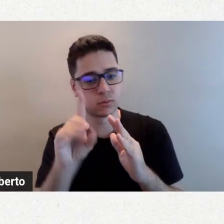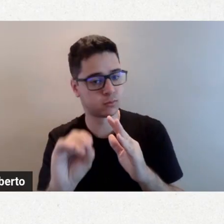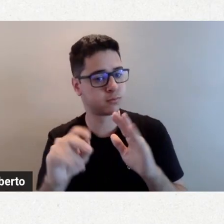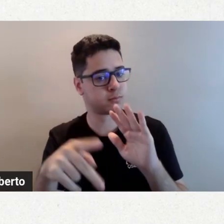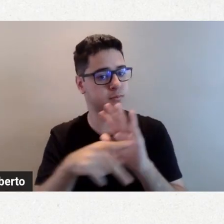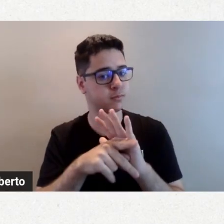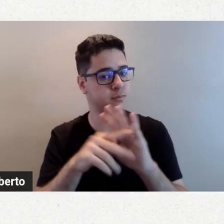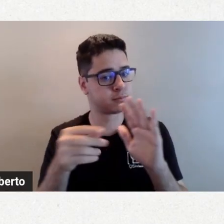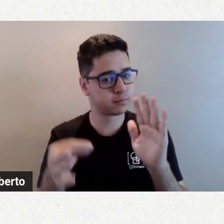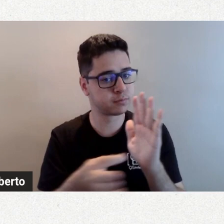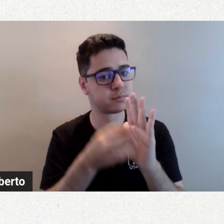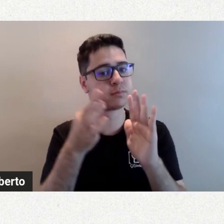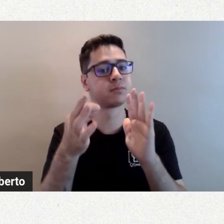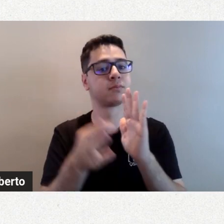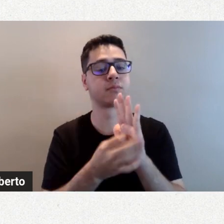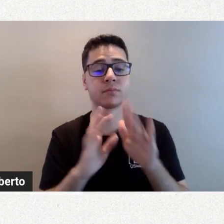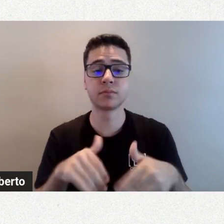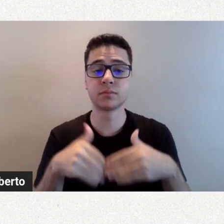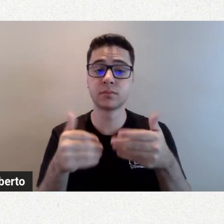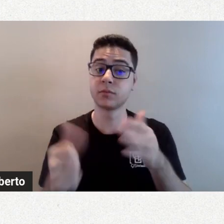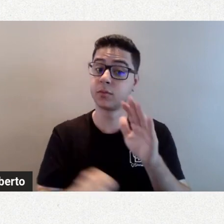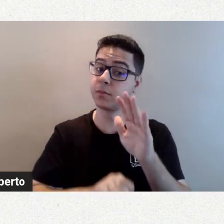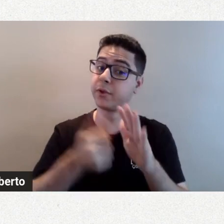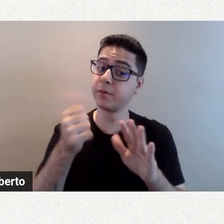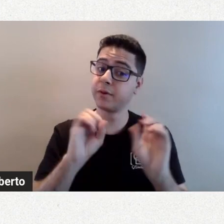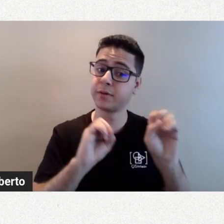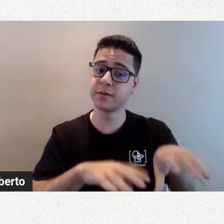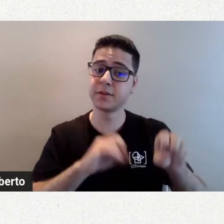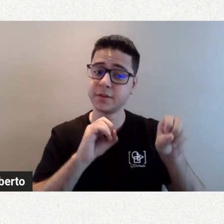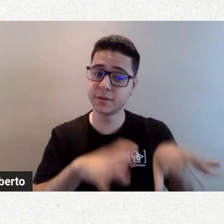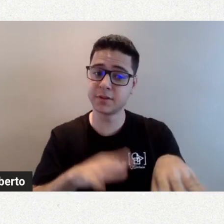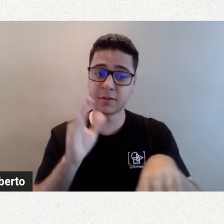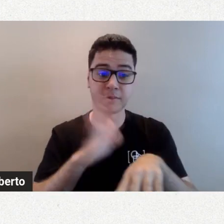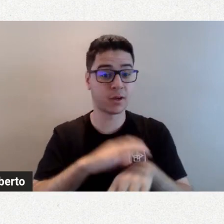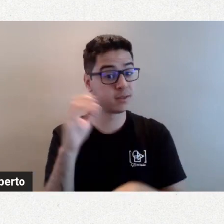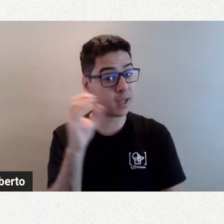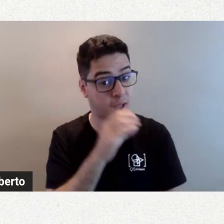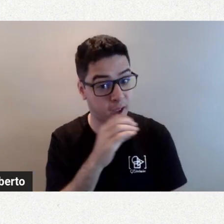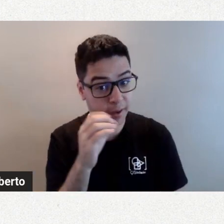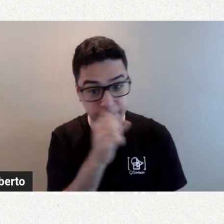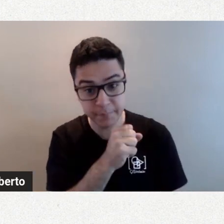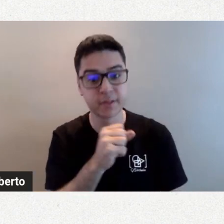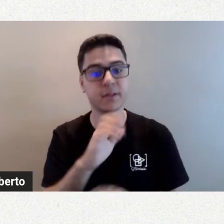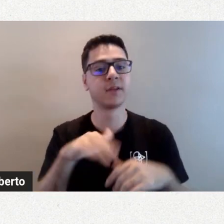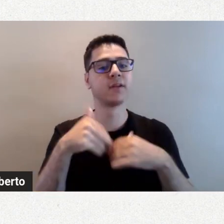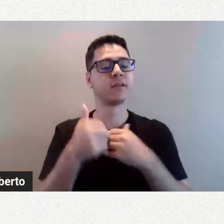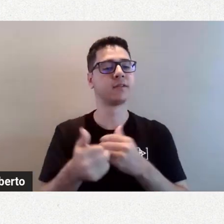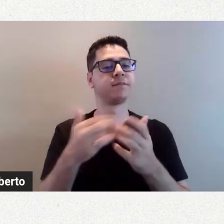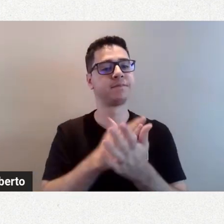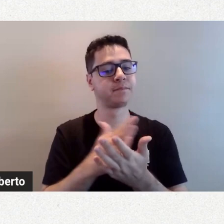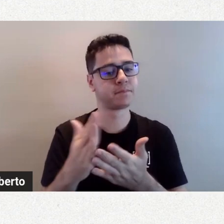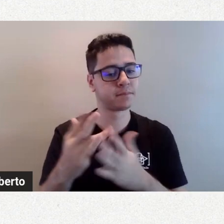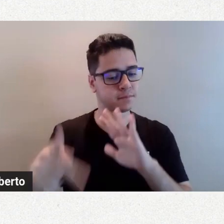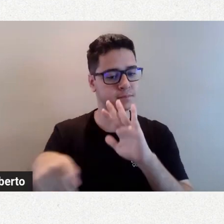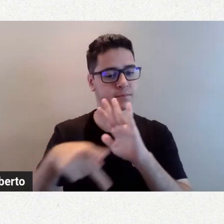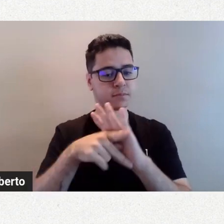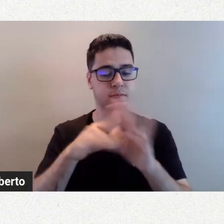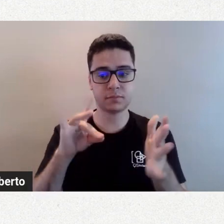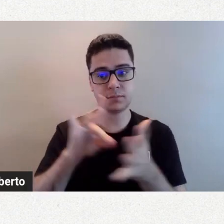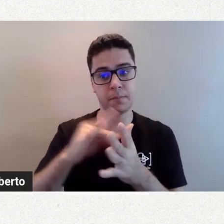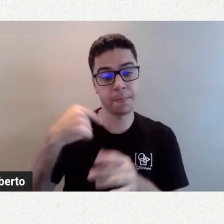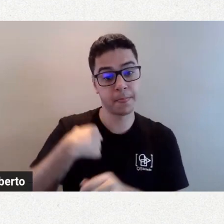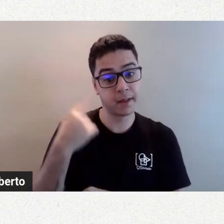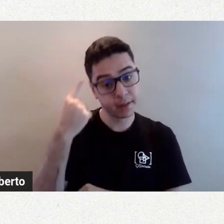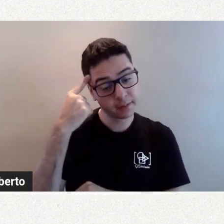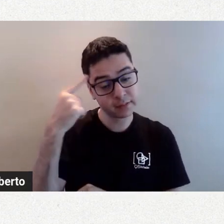Bom, pessoal. A nossa primeira aula é uma aula mais rapidinha. Então, era a introdução e a ideia, né? Dessa